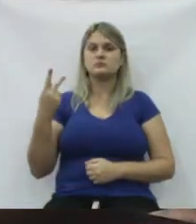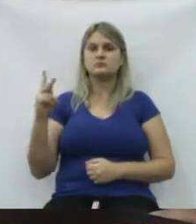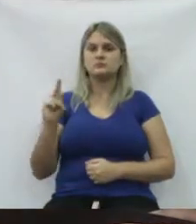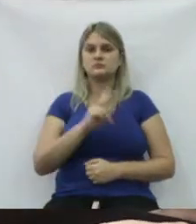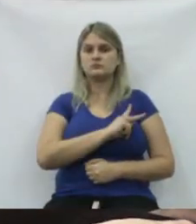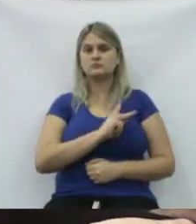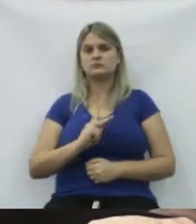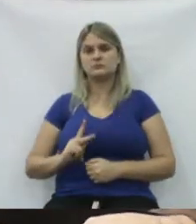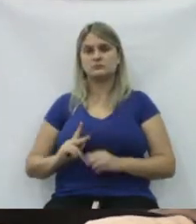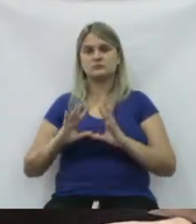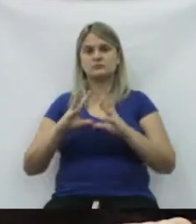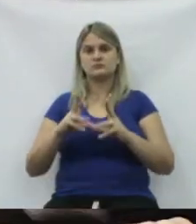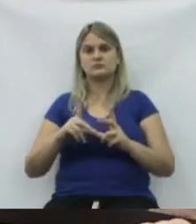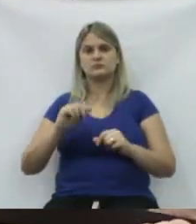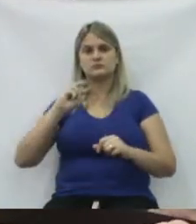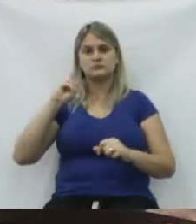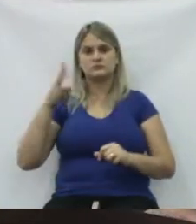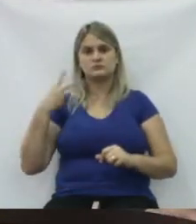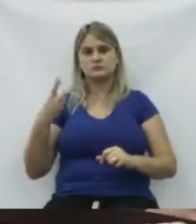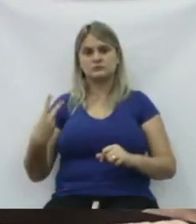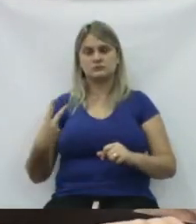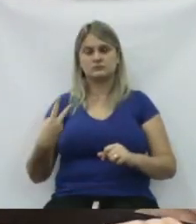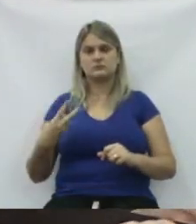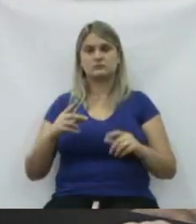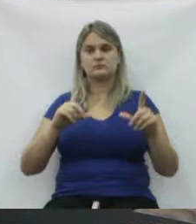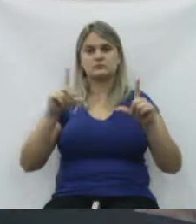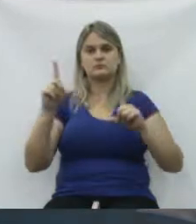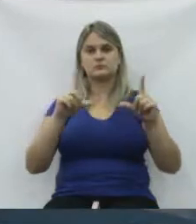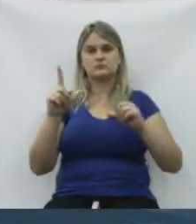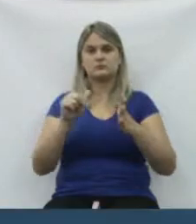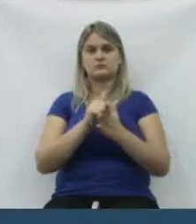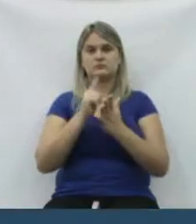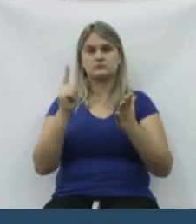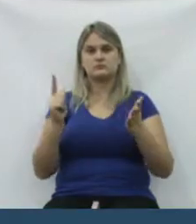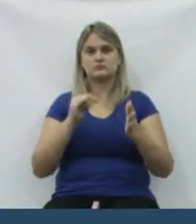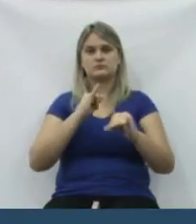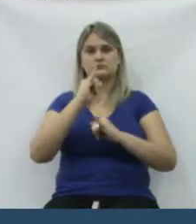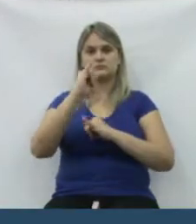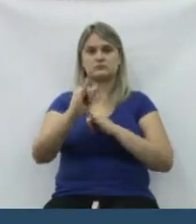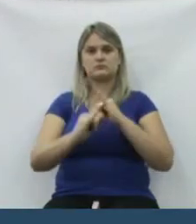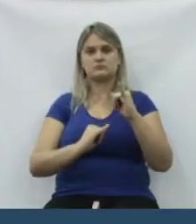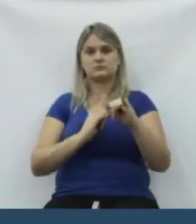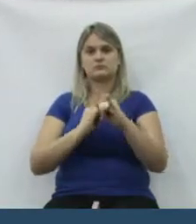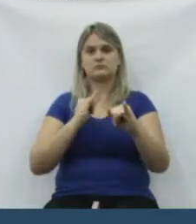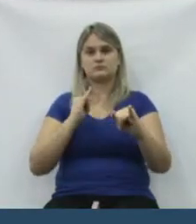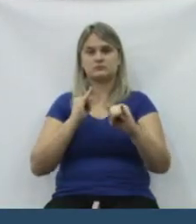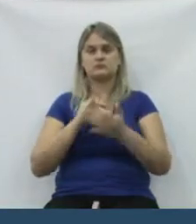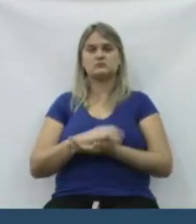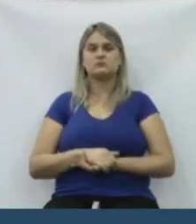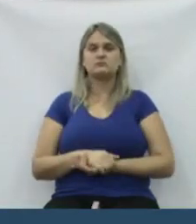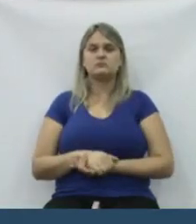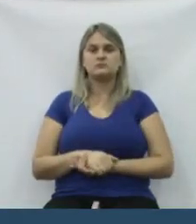Senhor Presidente, senhores vereadores, imprensa falada e escrita,